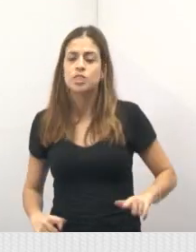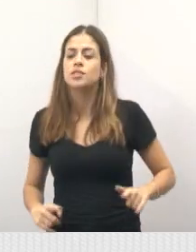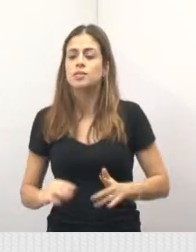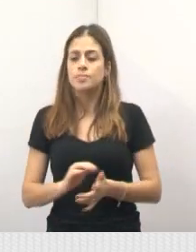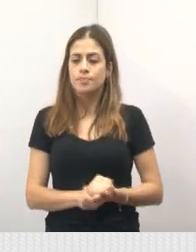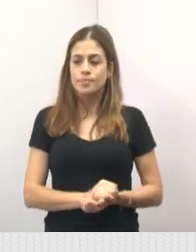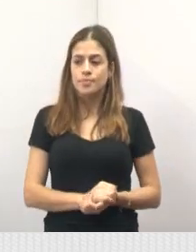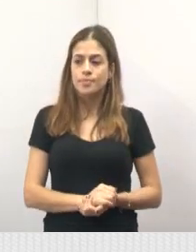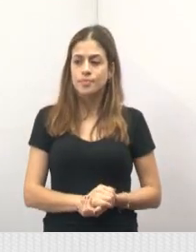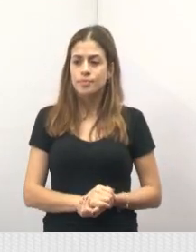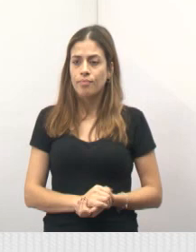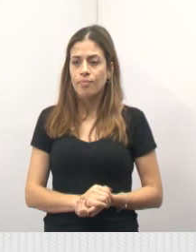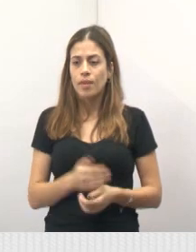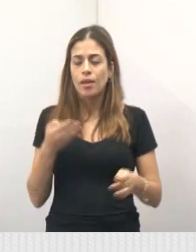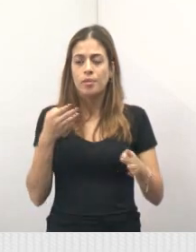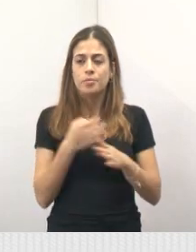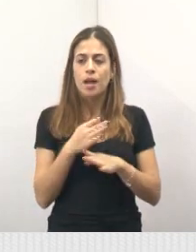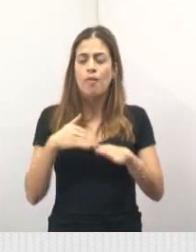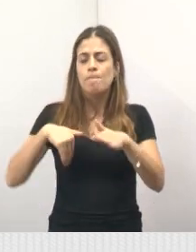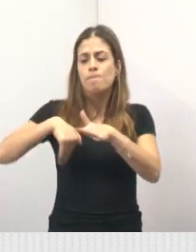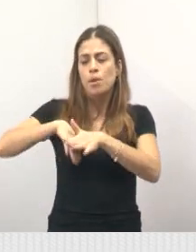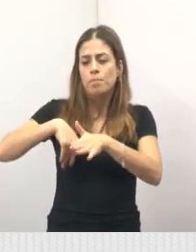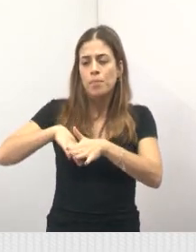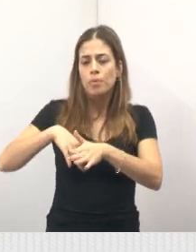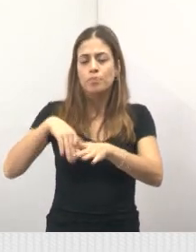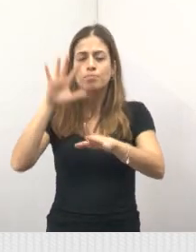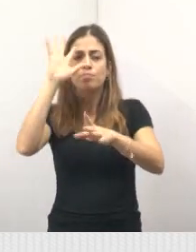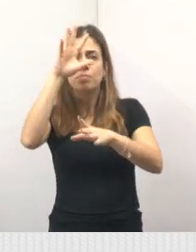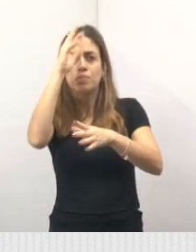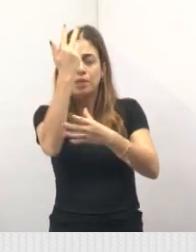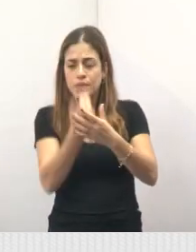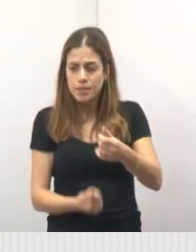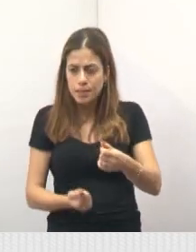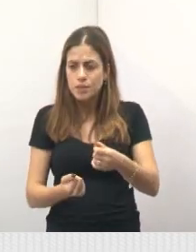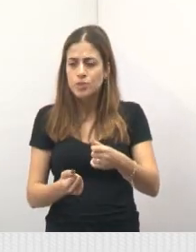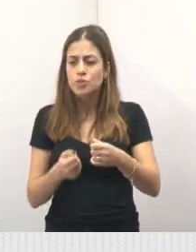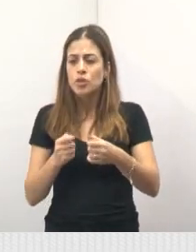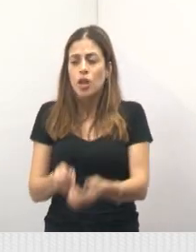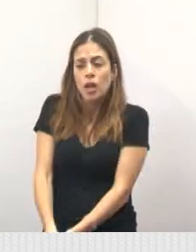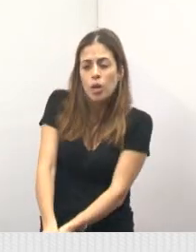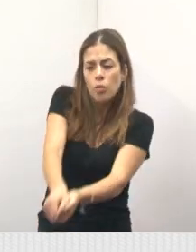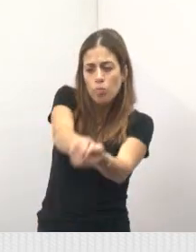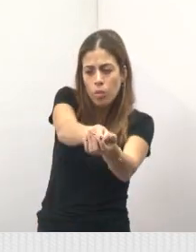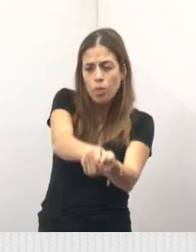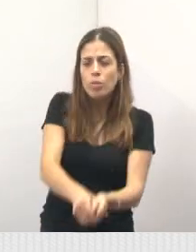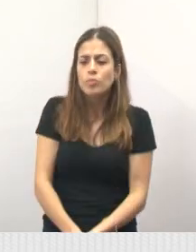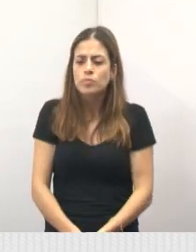e eu tenho participado aí do futebol, do basquete, handball, voleibol, aos finais de semana.